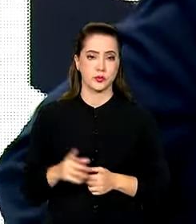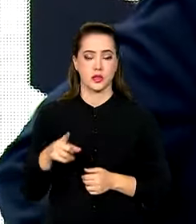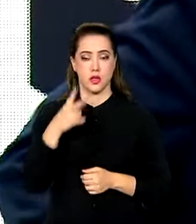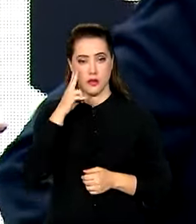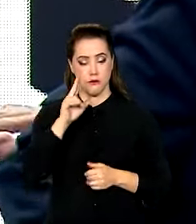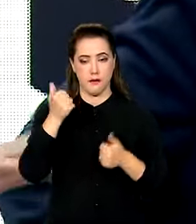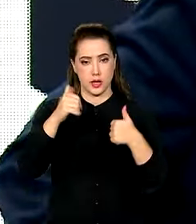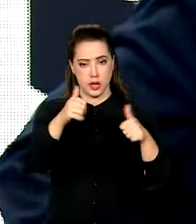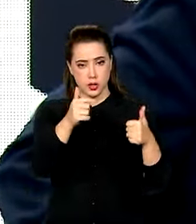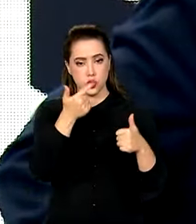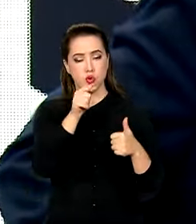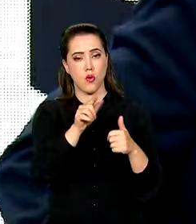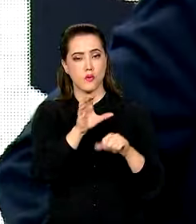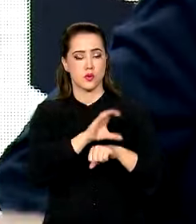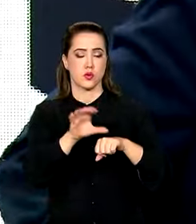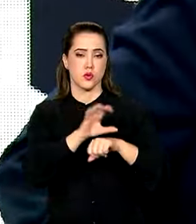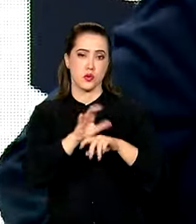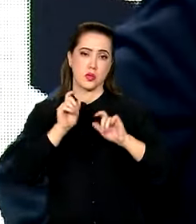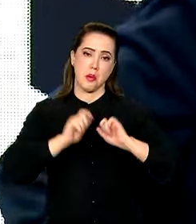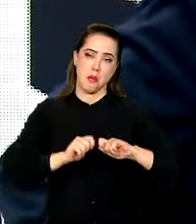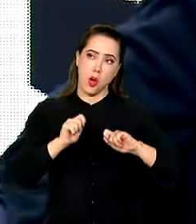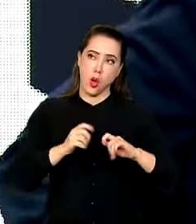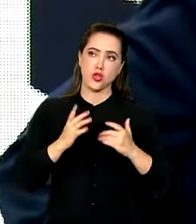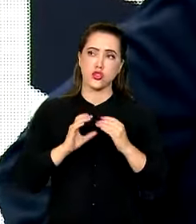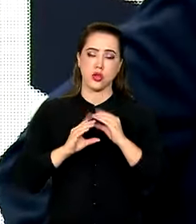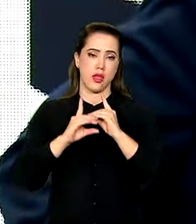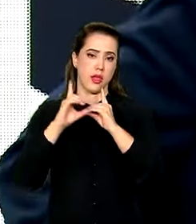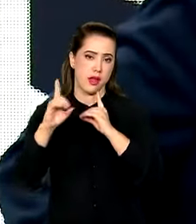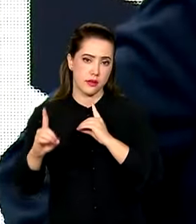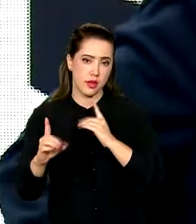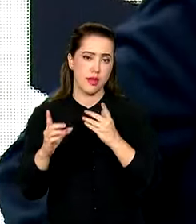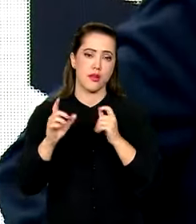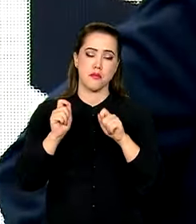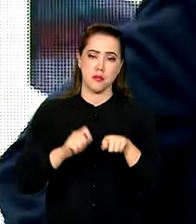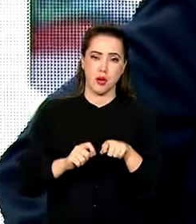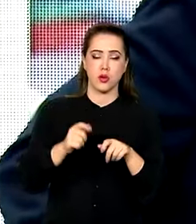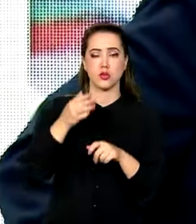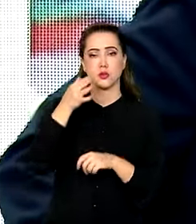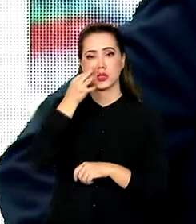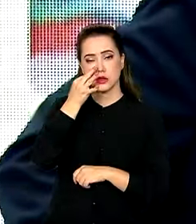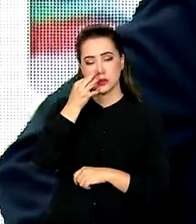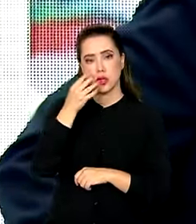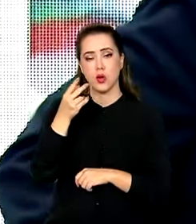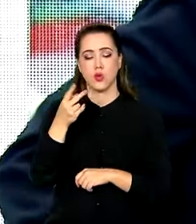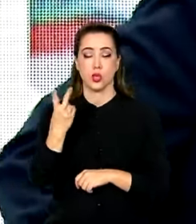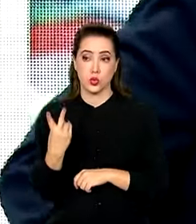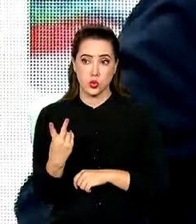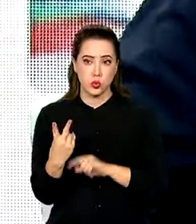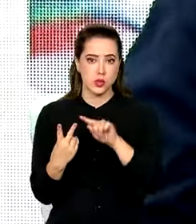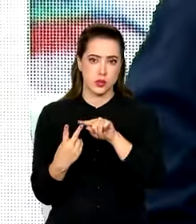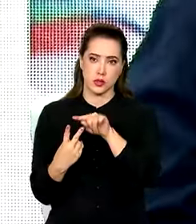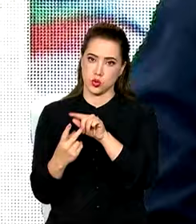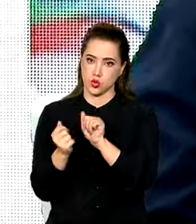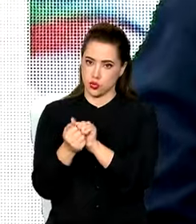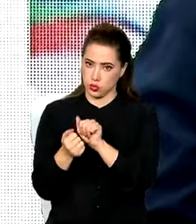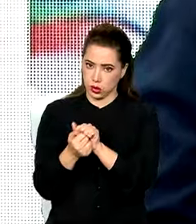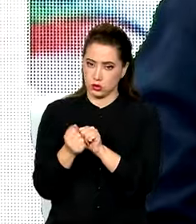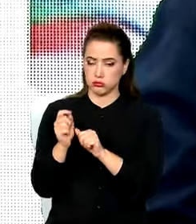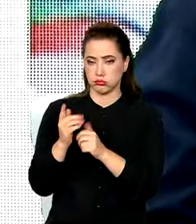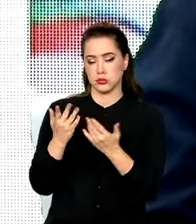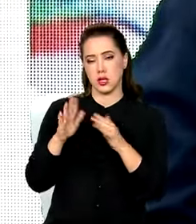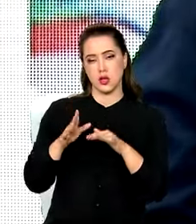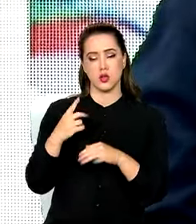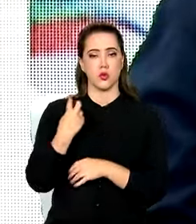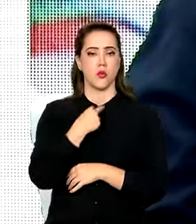que há necessidade de você fazer parte à distância e parte, obrigatoriamente, tem que ser presencial. Nós não podemos aceitar que a grande